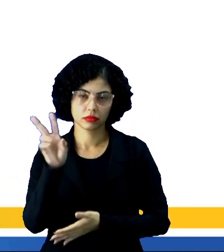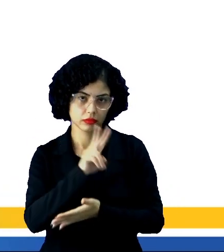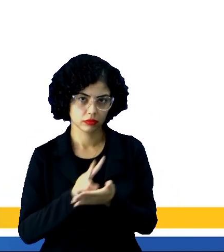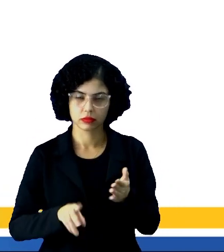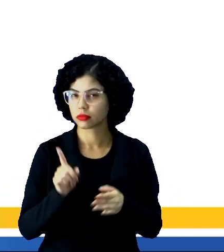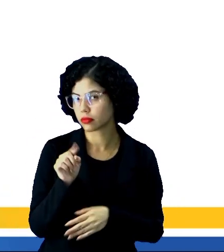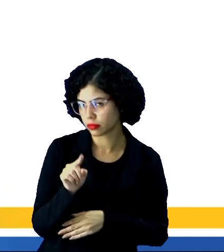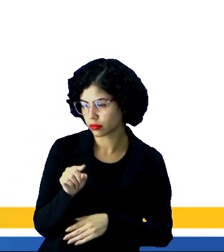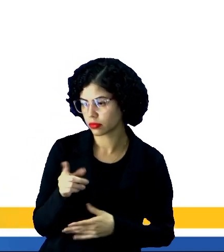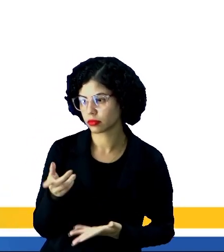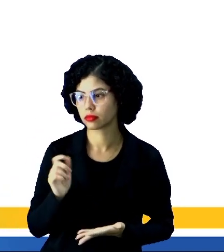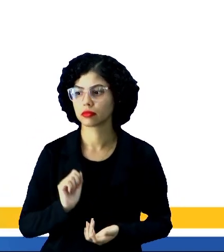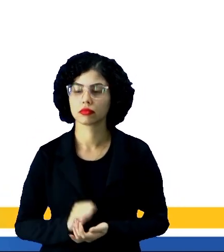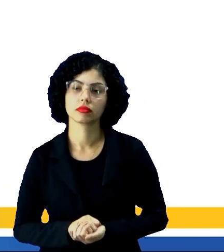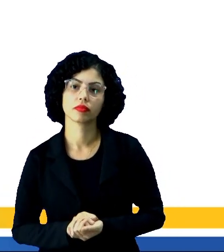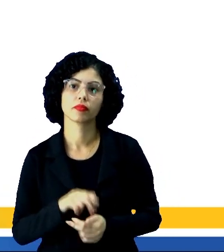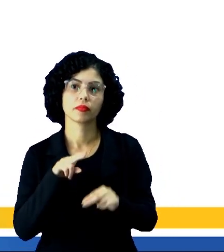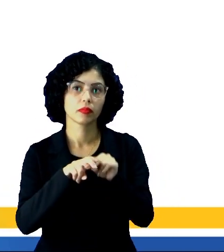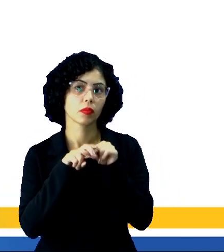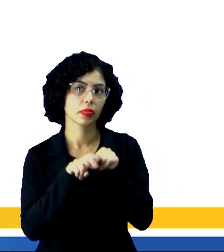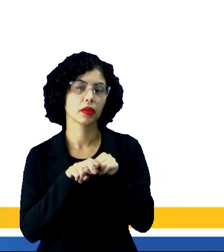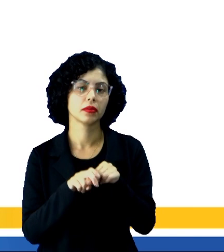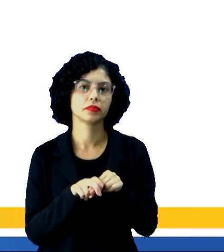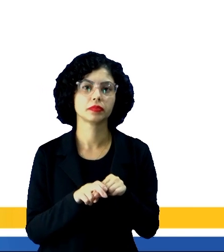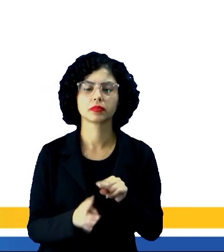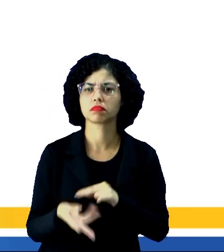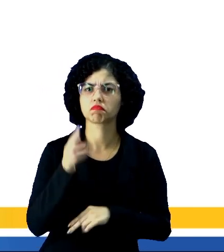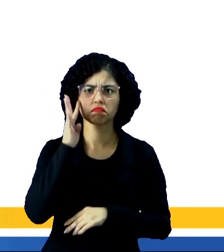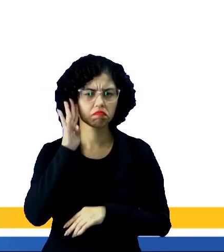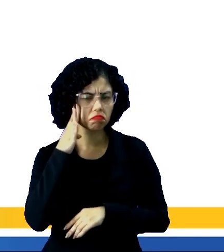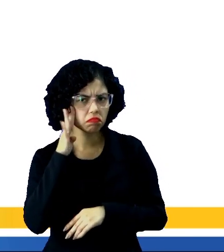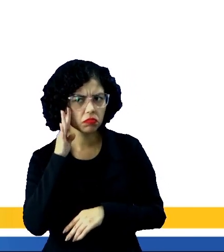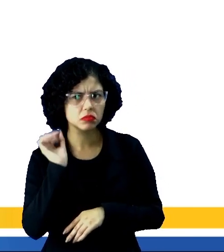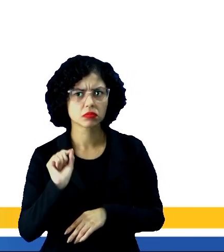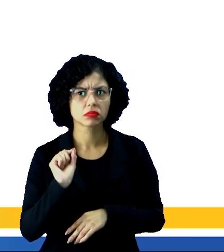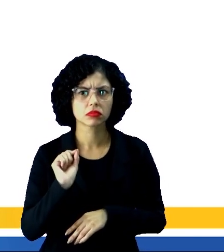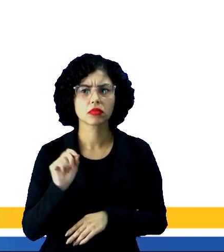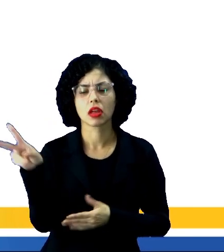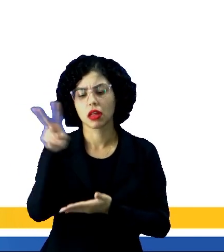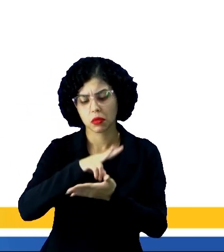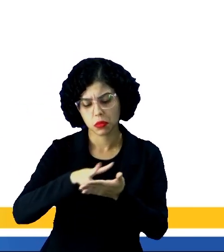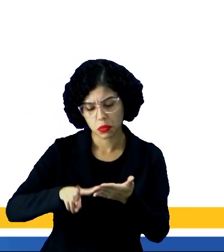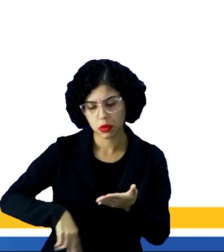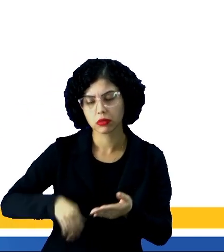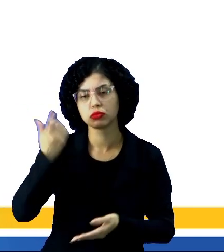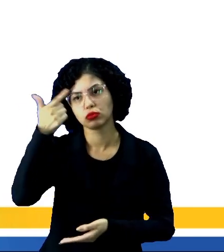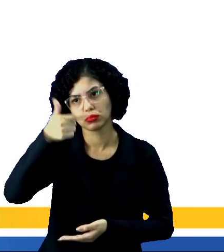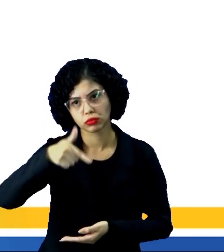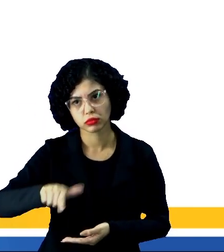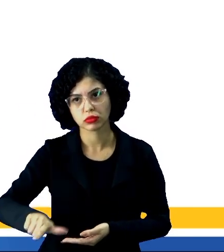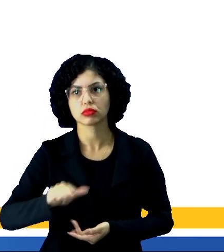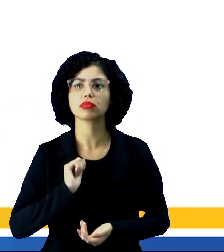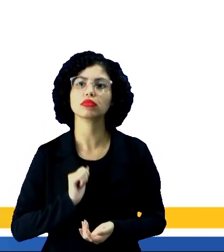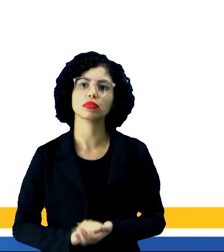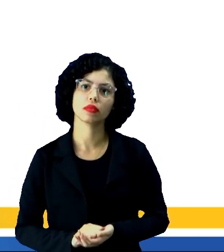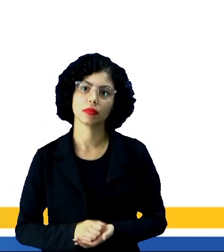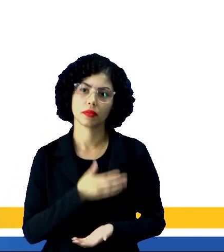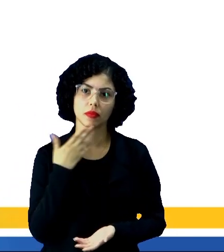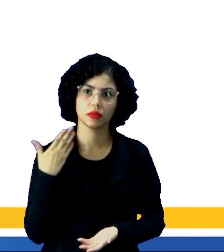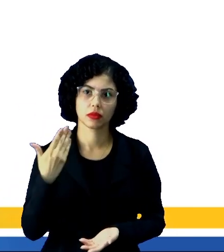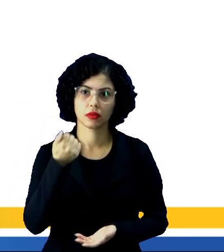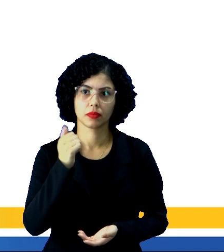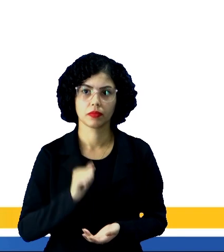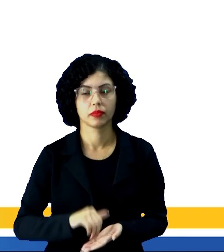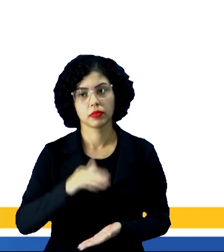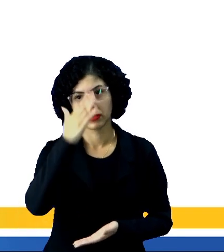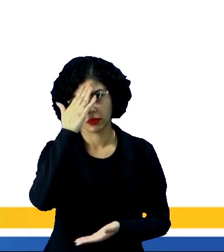apenas uma leitura, não é? Por isso, não se engane, releer os textos é fundamental para concretizar a